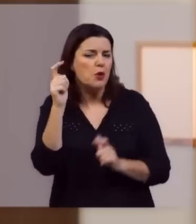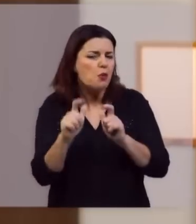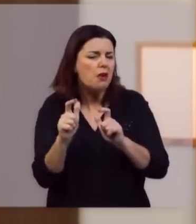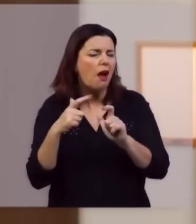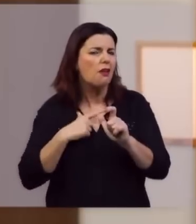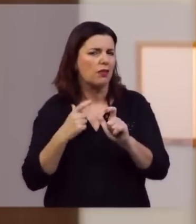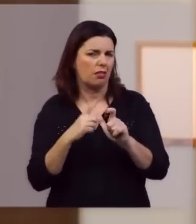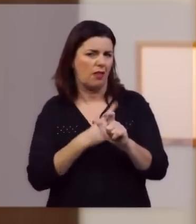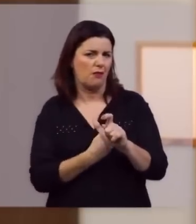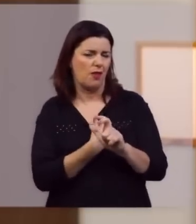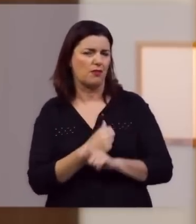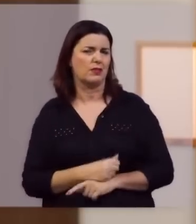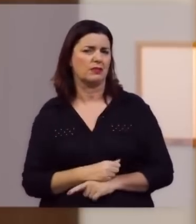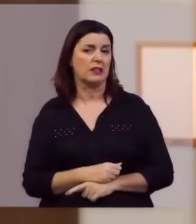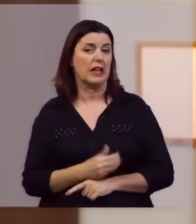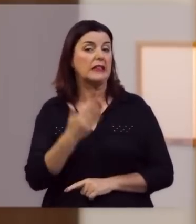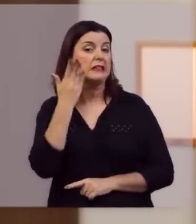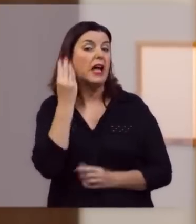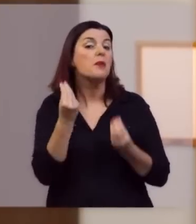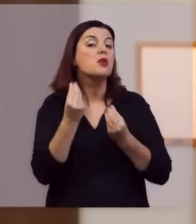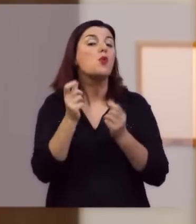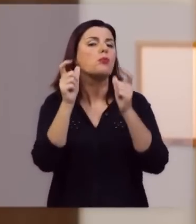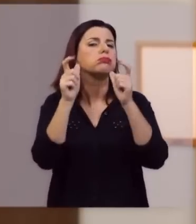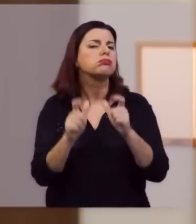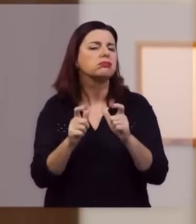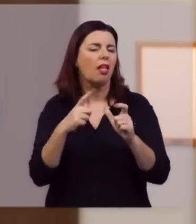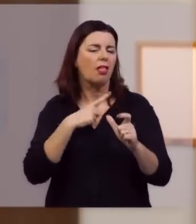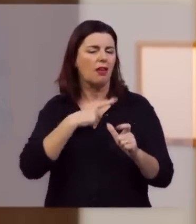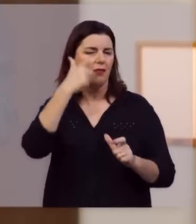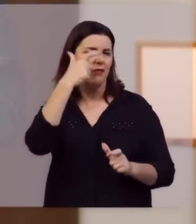veio, sabe como você está,